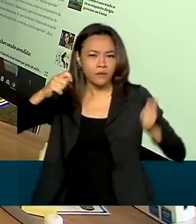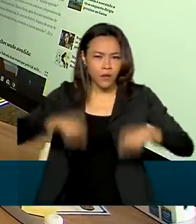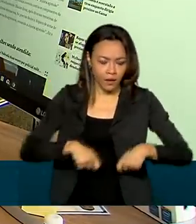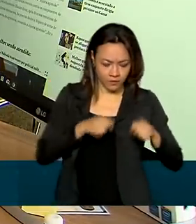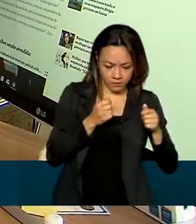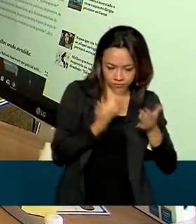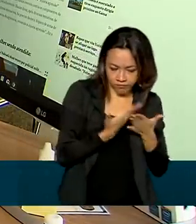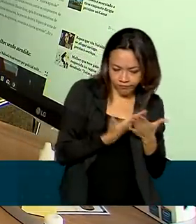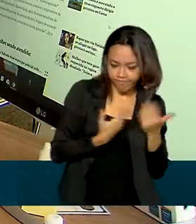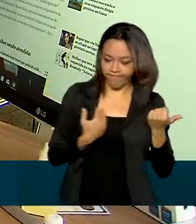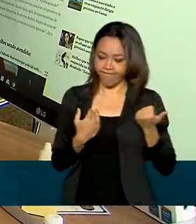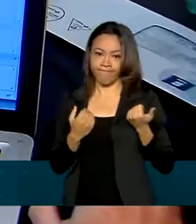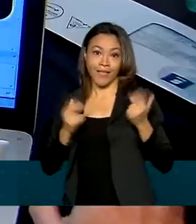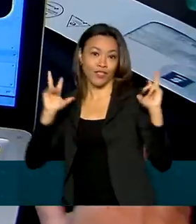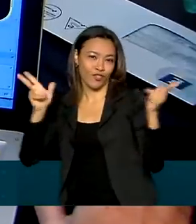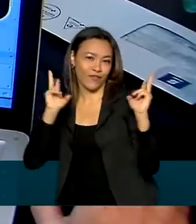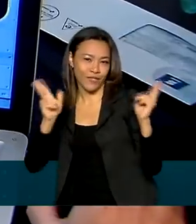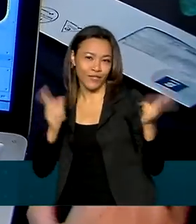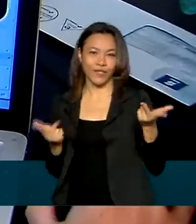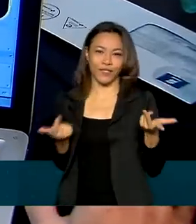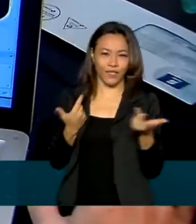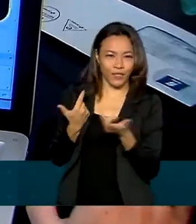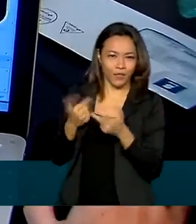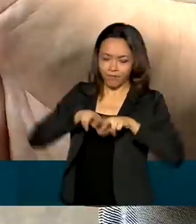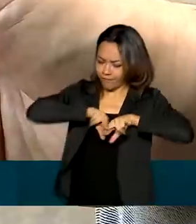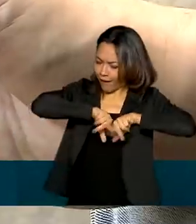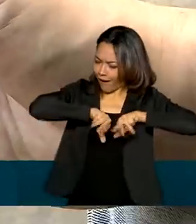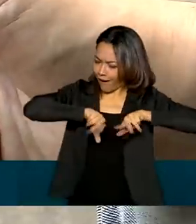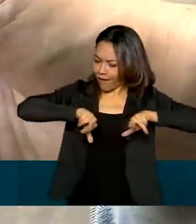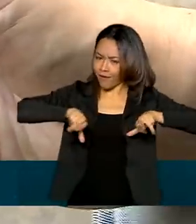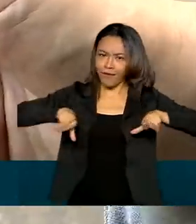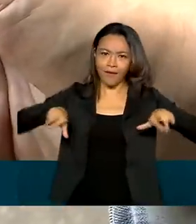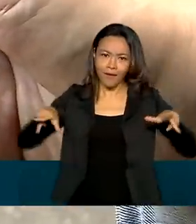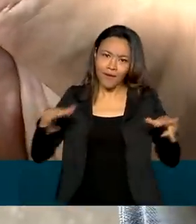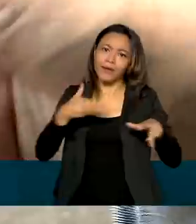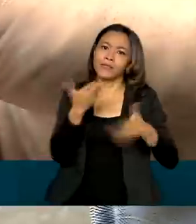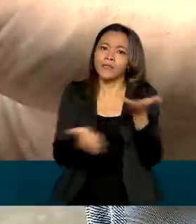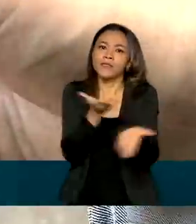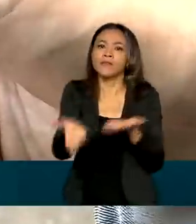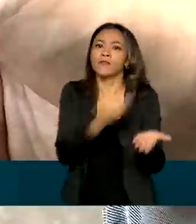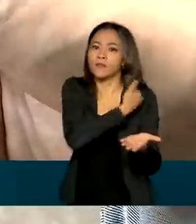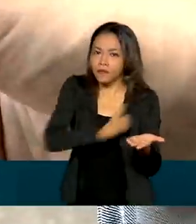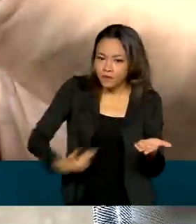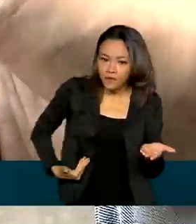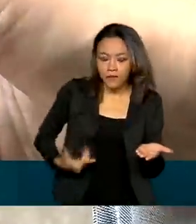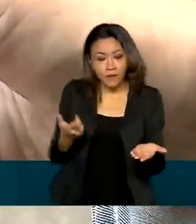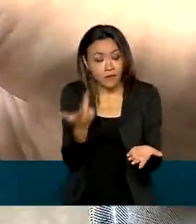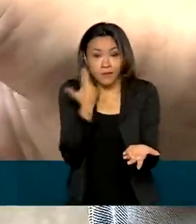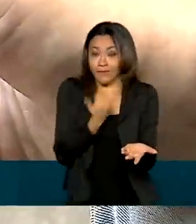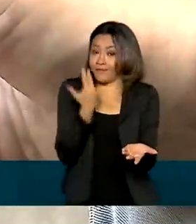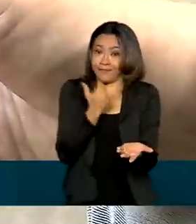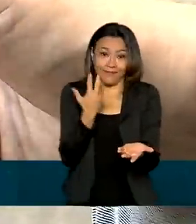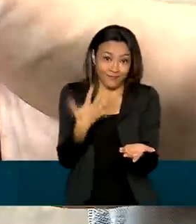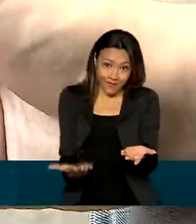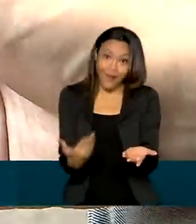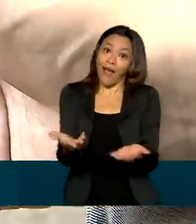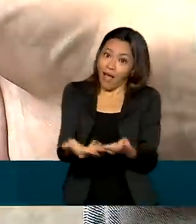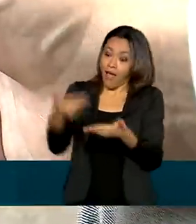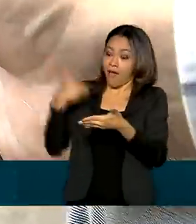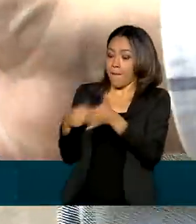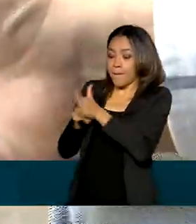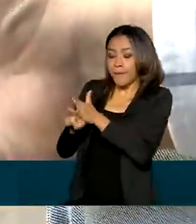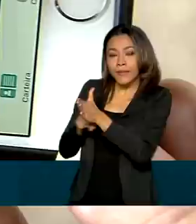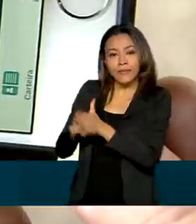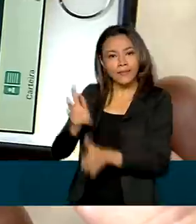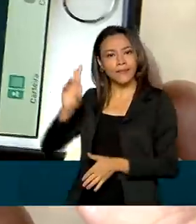estudar, se divertir e acessar uma série de serviços digitais. Um hábito cada vez mais comum, segundo a pesquisa feita